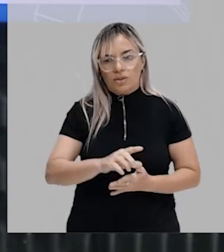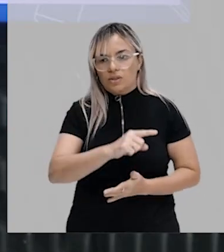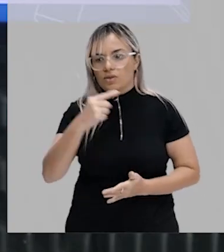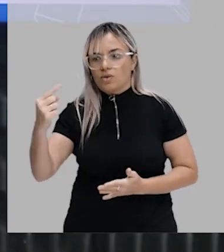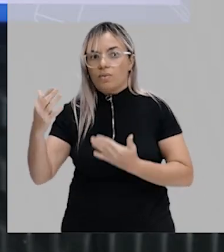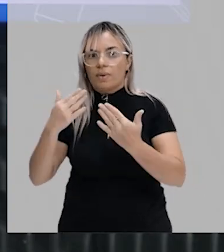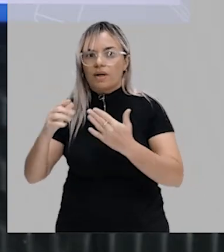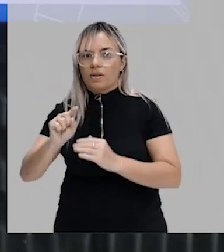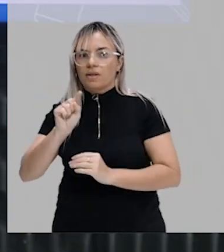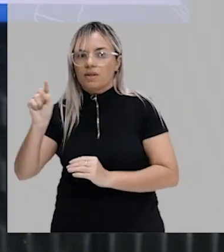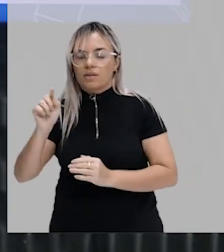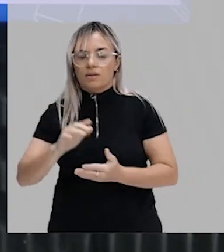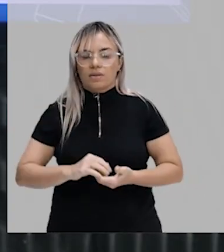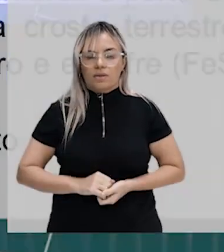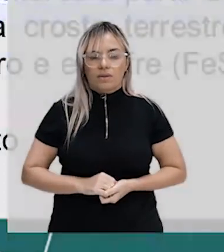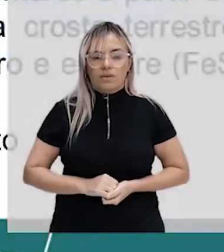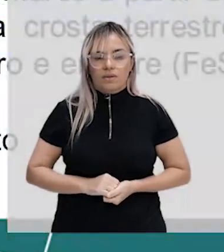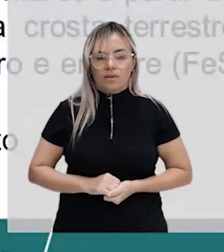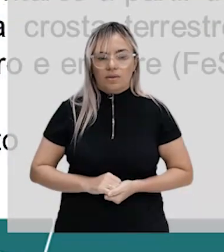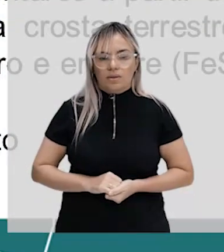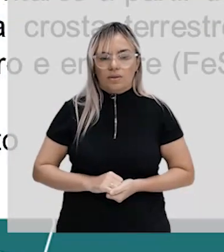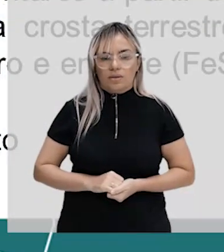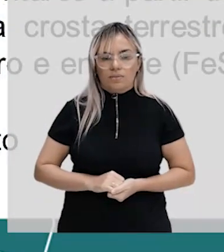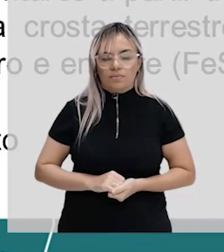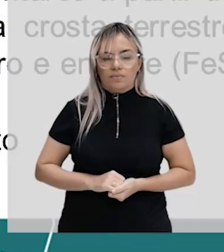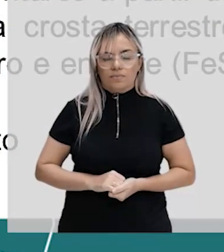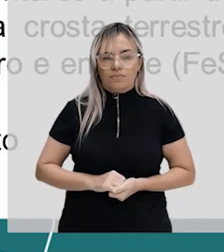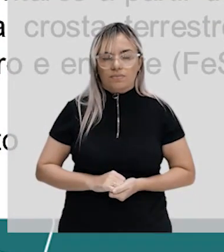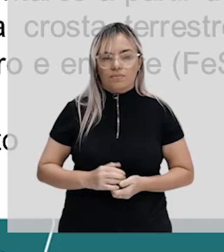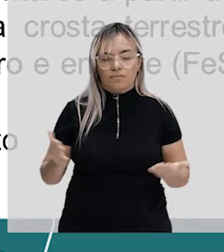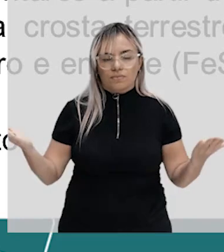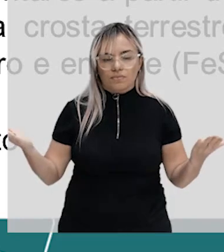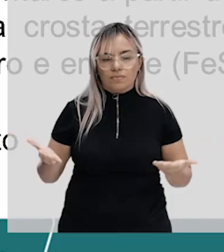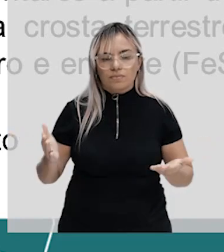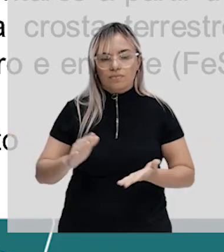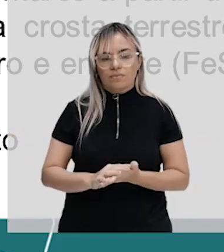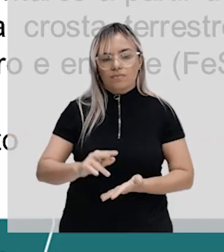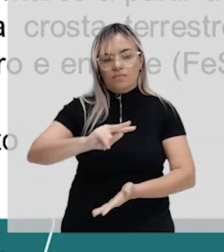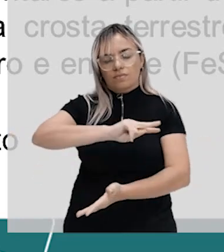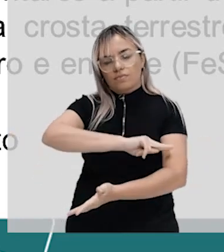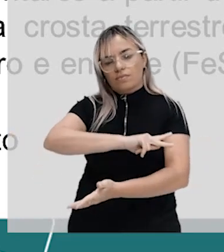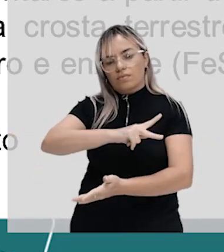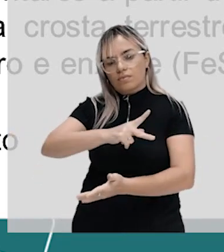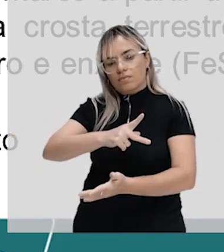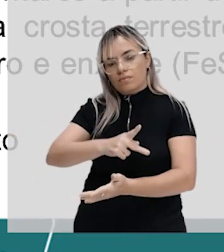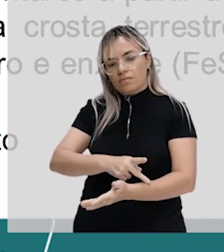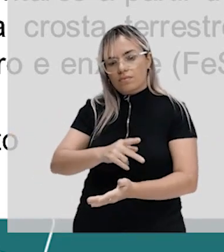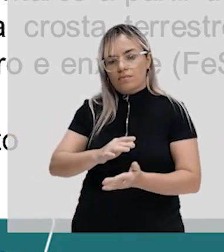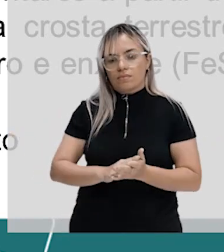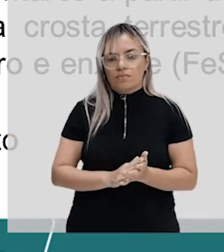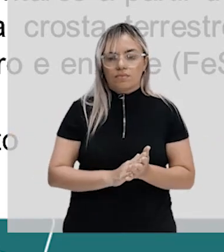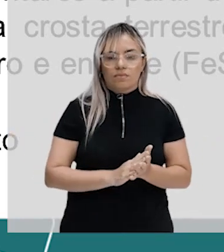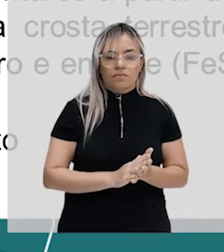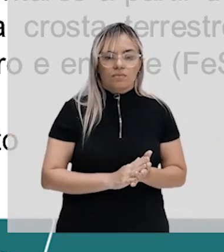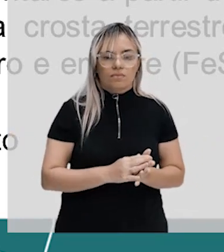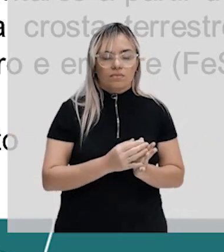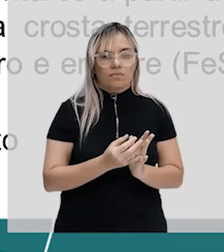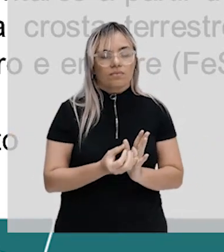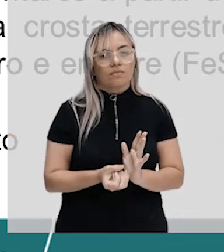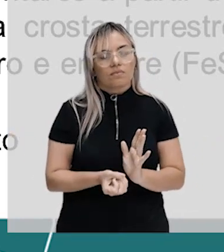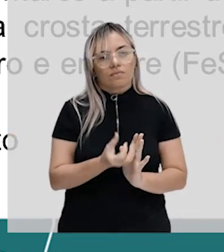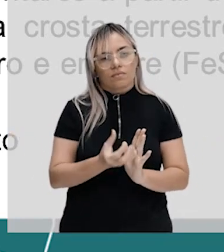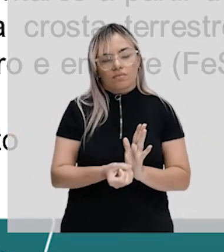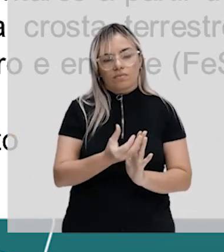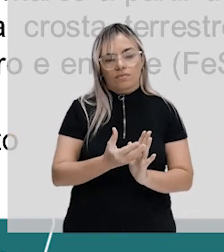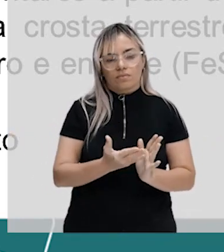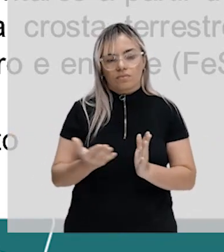Enquanto que na hipótese... Aliás, a hipótese autotrófica, pessoal. Qual seria a hipótese autotrófica? Enquanto